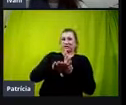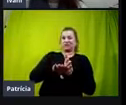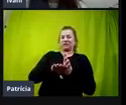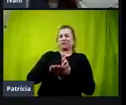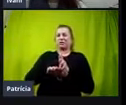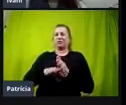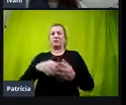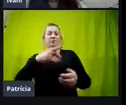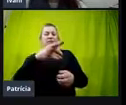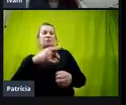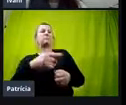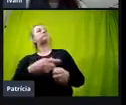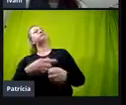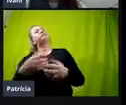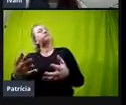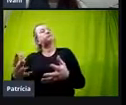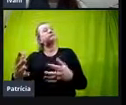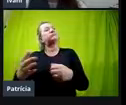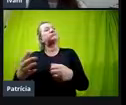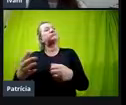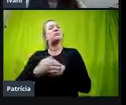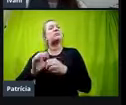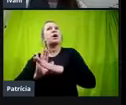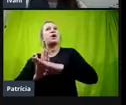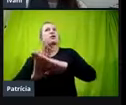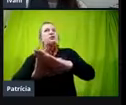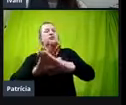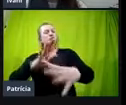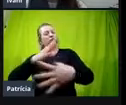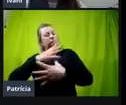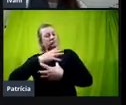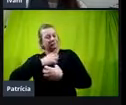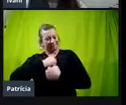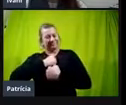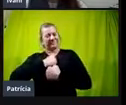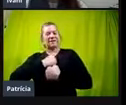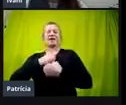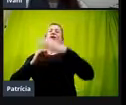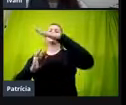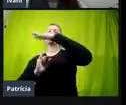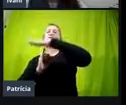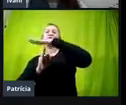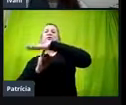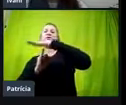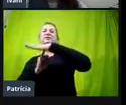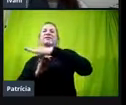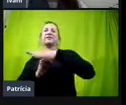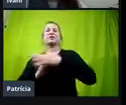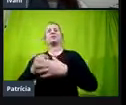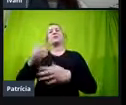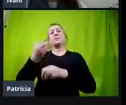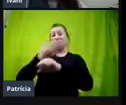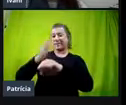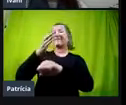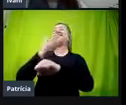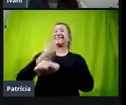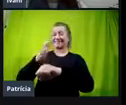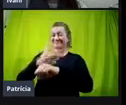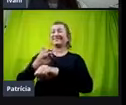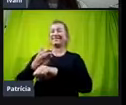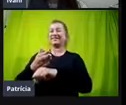acolhimento, né? Esse é um protocolo que nós, o Instituto Federal, a gente tem tentado colocar em prática, né? De